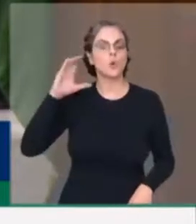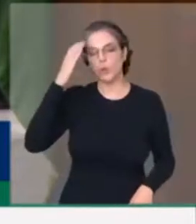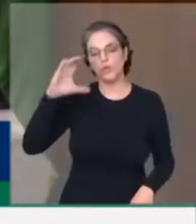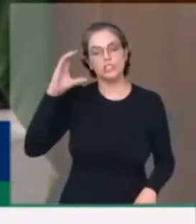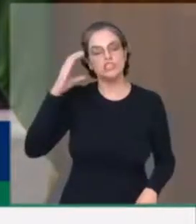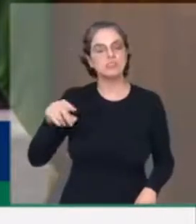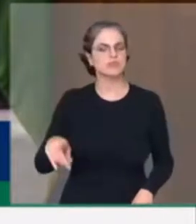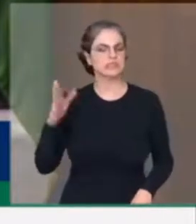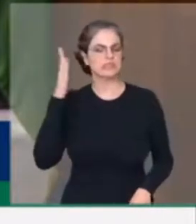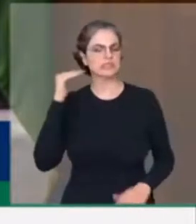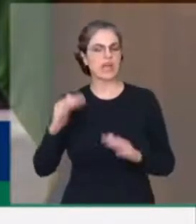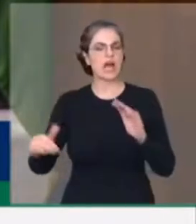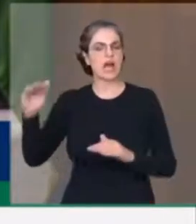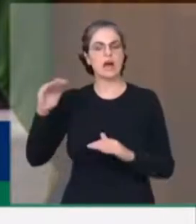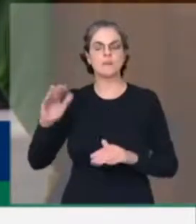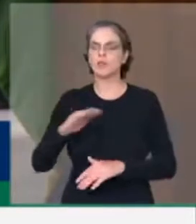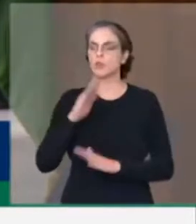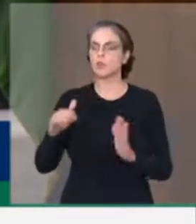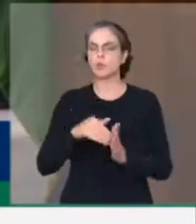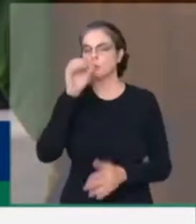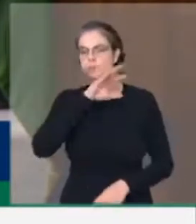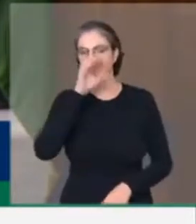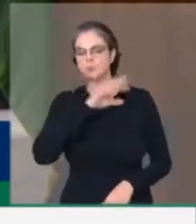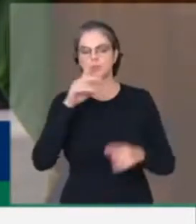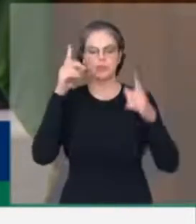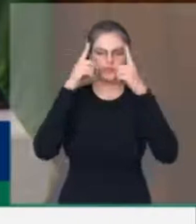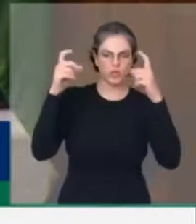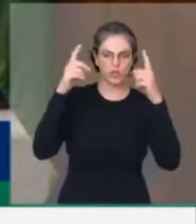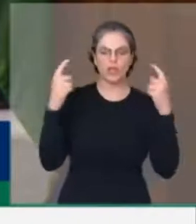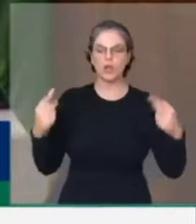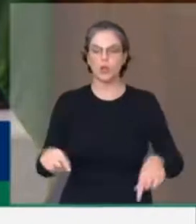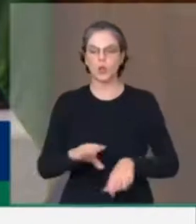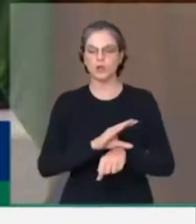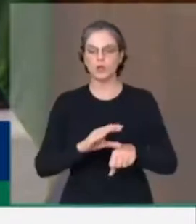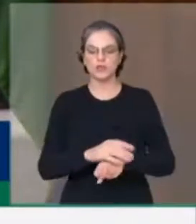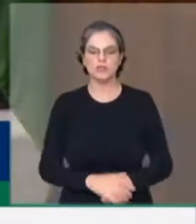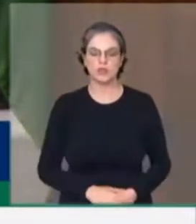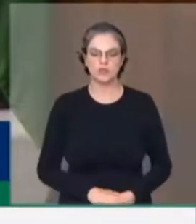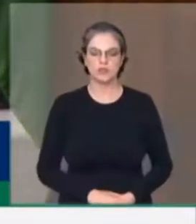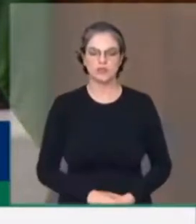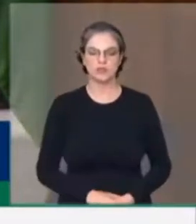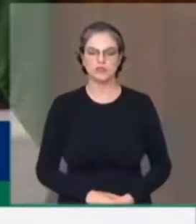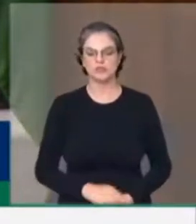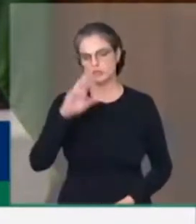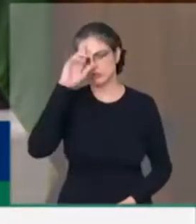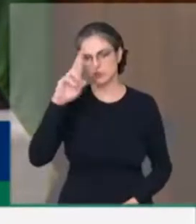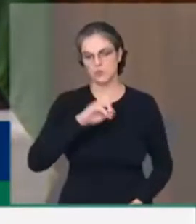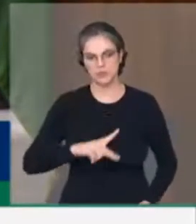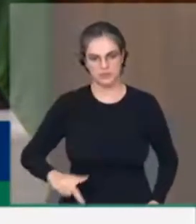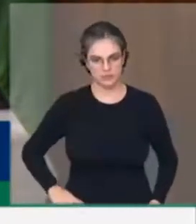Sabedora de todas as violações, de todas as violências contra a Constituição? Senhor presidente,